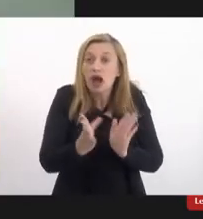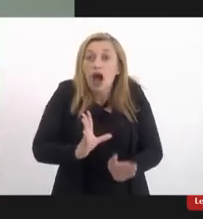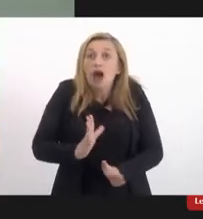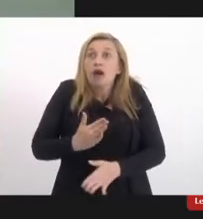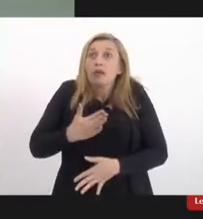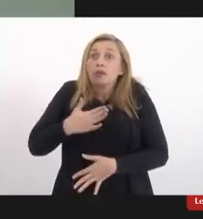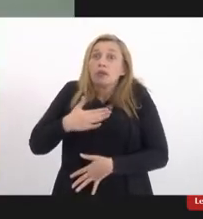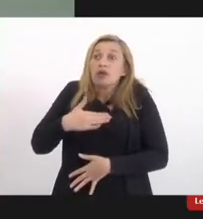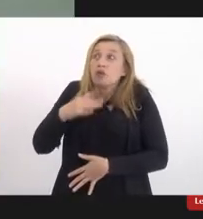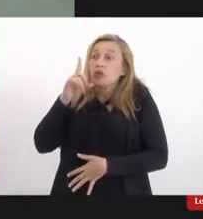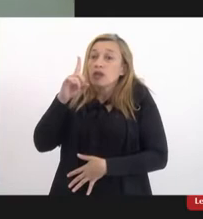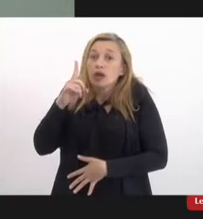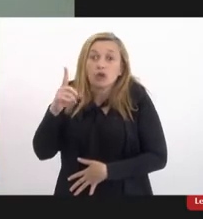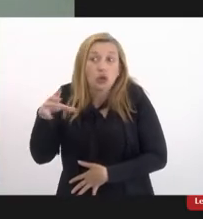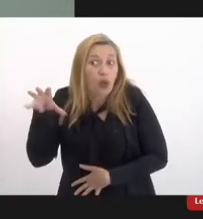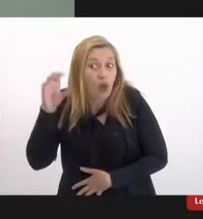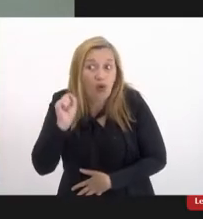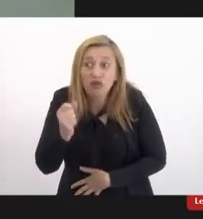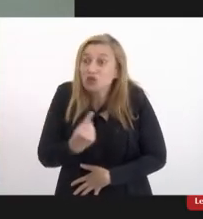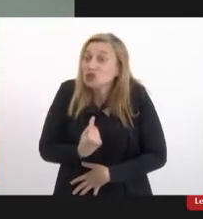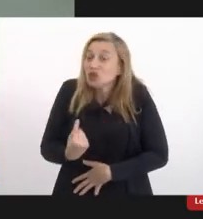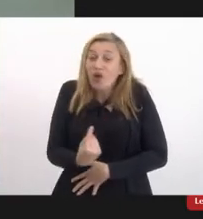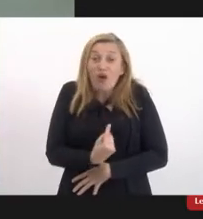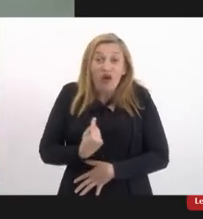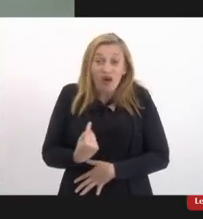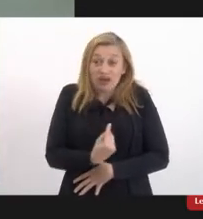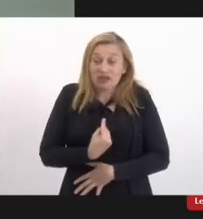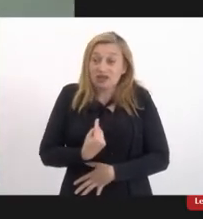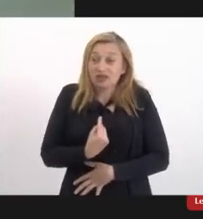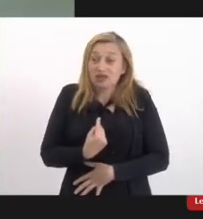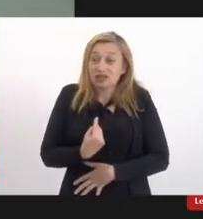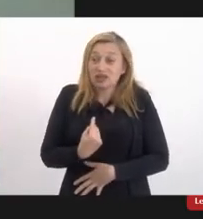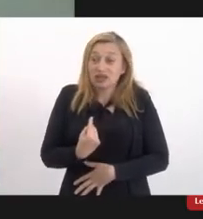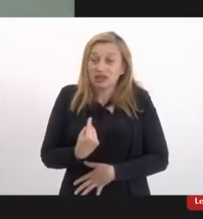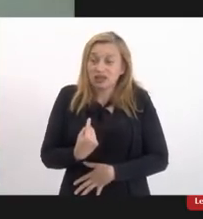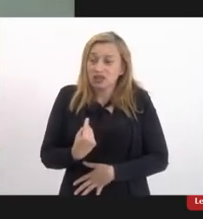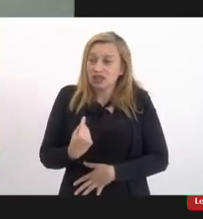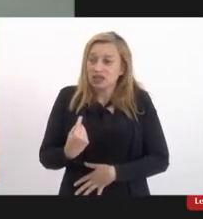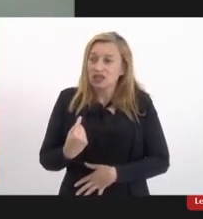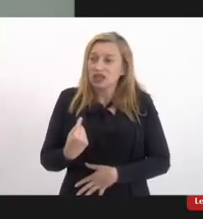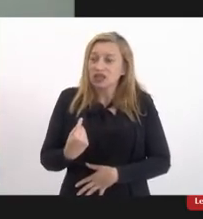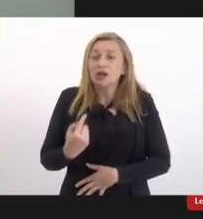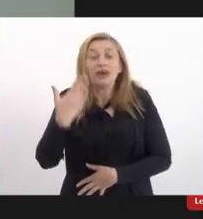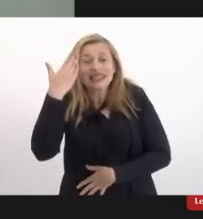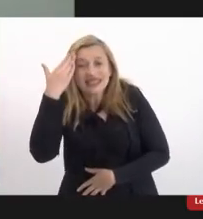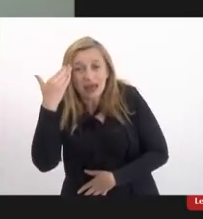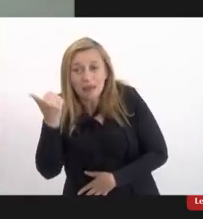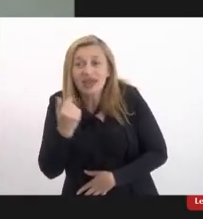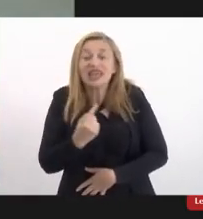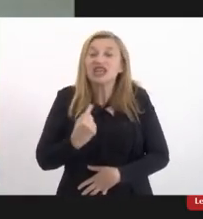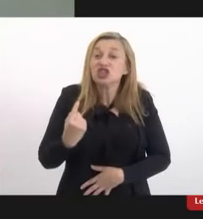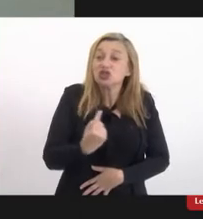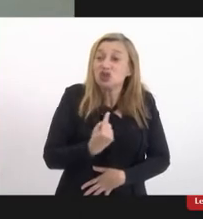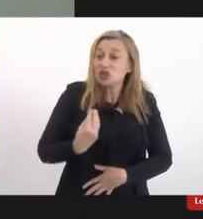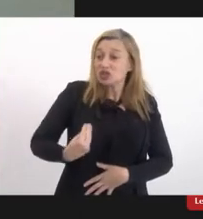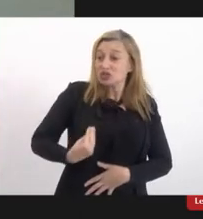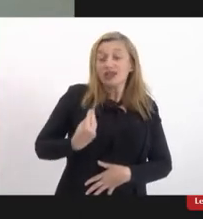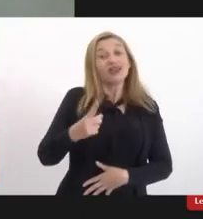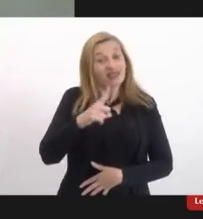Deus que elas nos escutassem estivessem desse lado da escutativa para saber que nós existimos